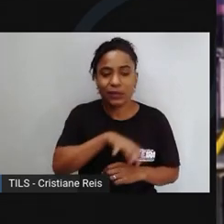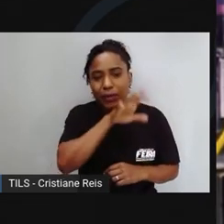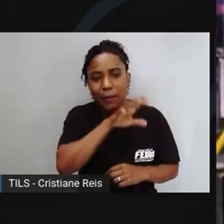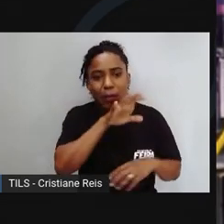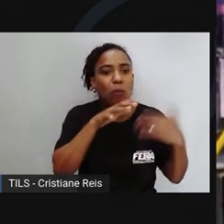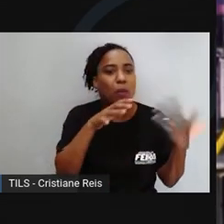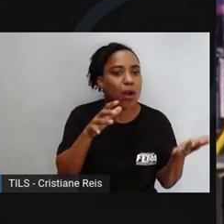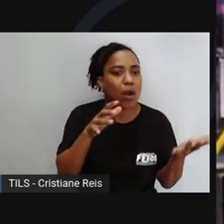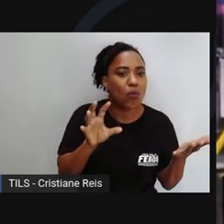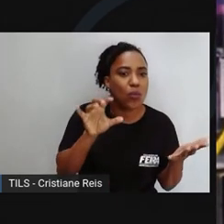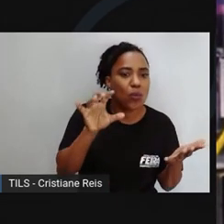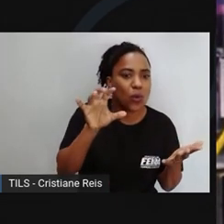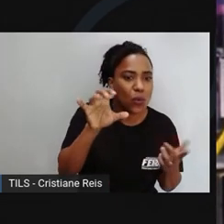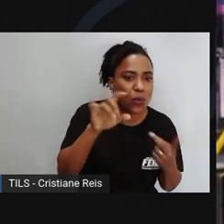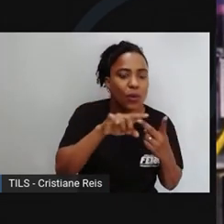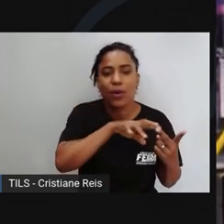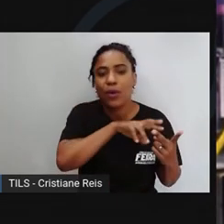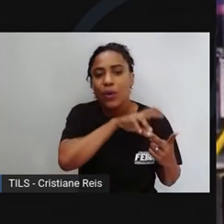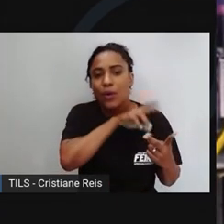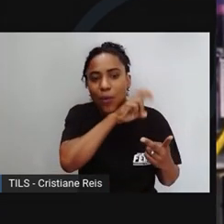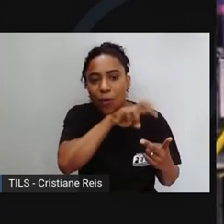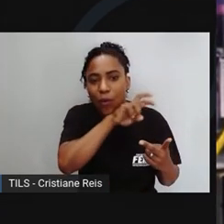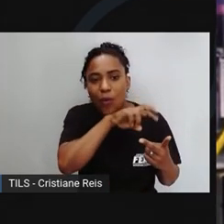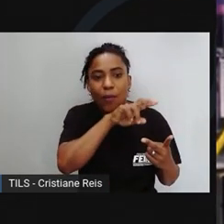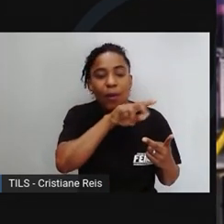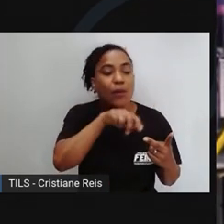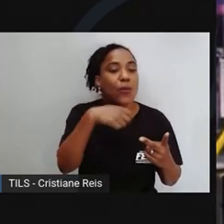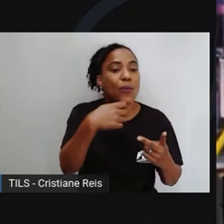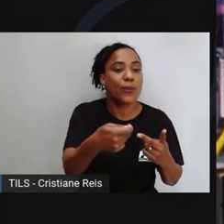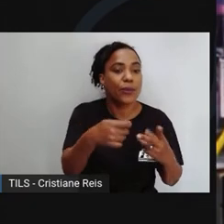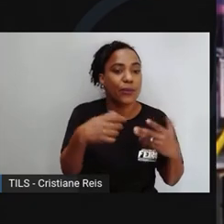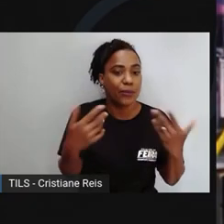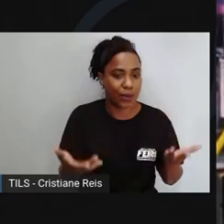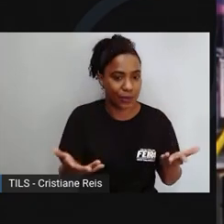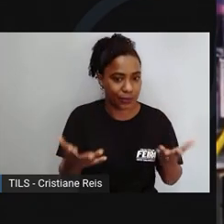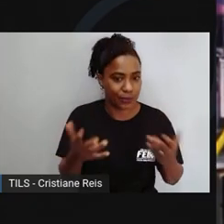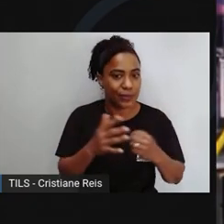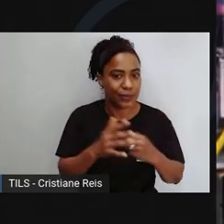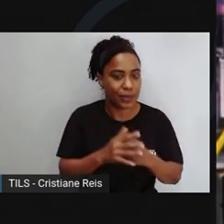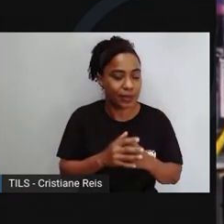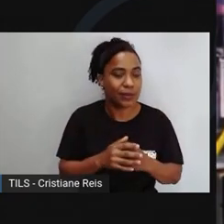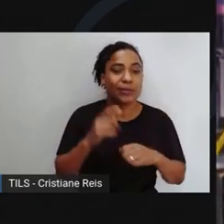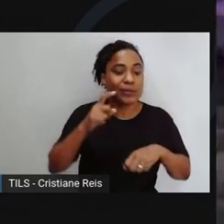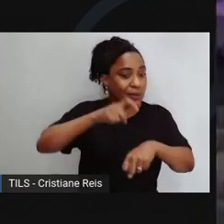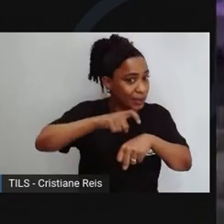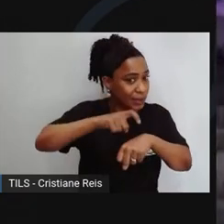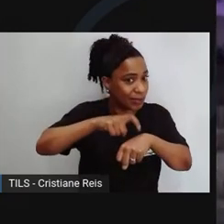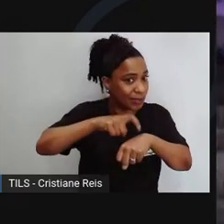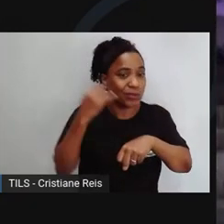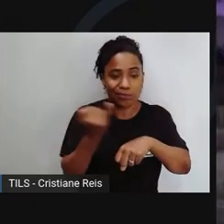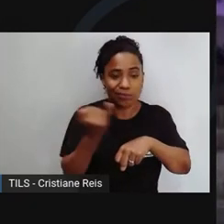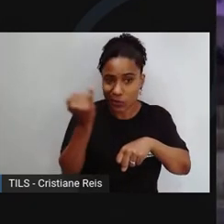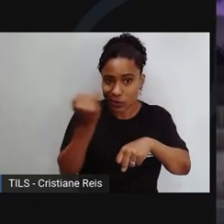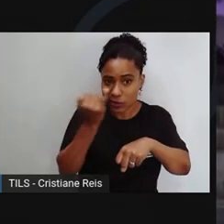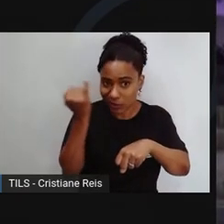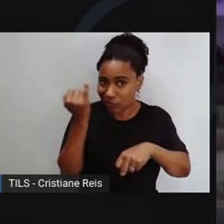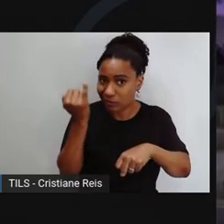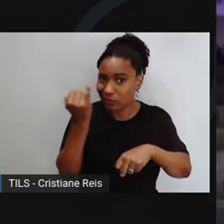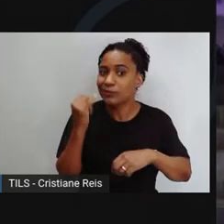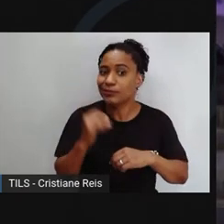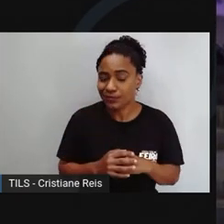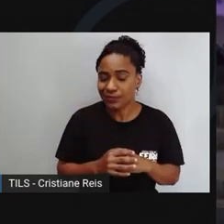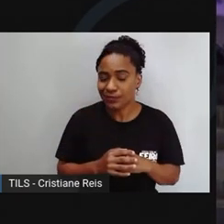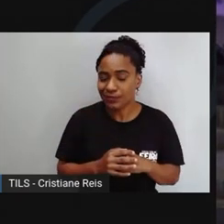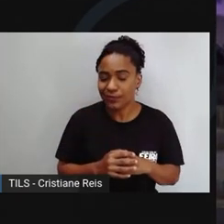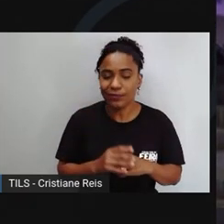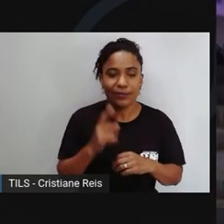evitar que a situação piore. O tempo resposta do atendimento hospitalar é muito importante nessa situação. Então, o tempo que você vai levar para você